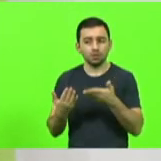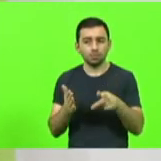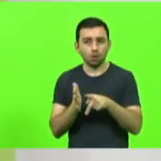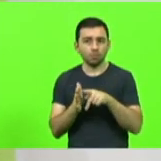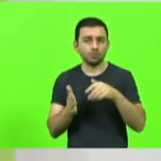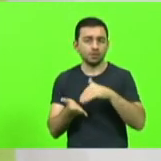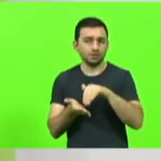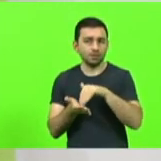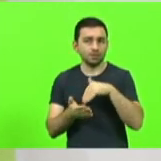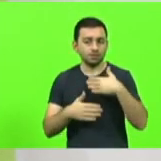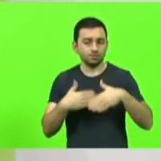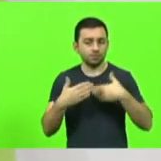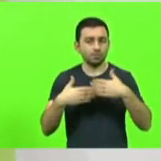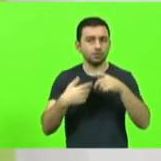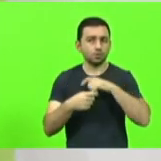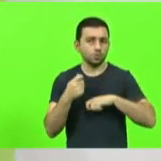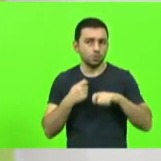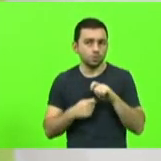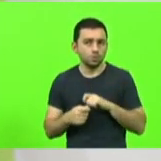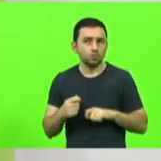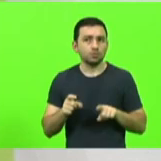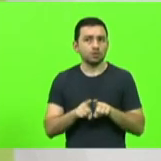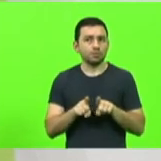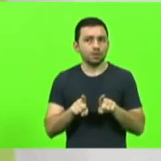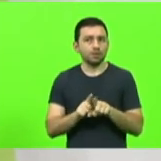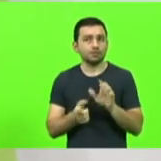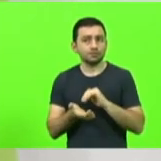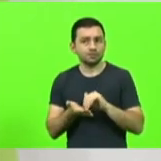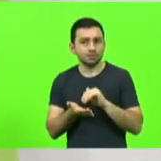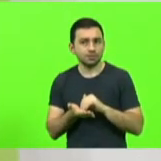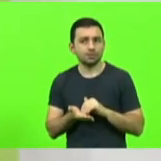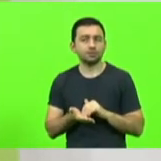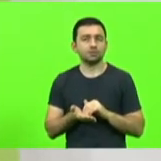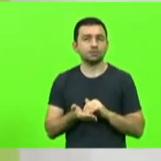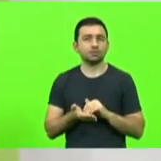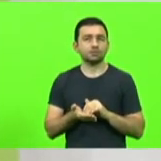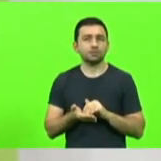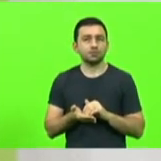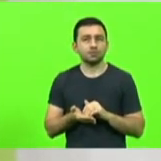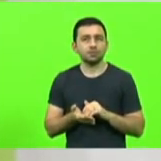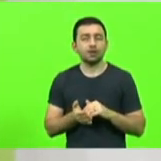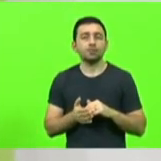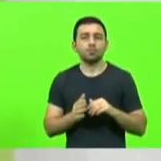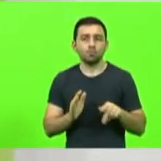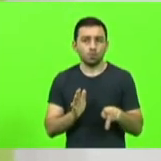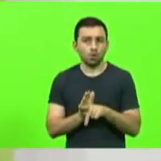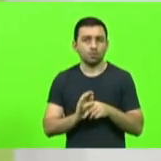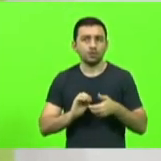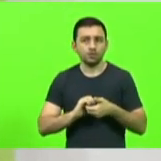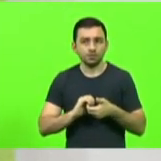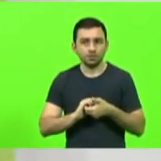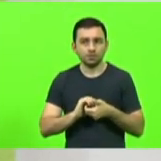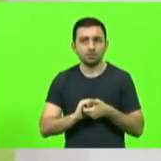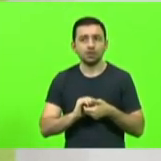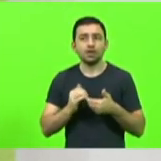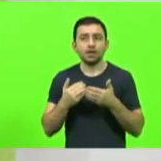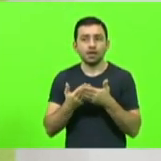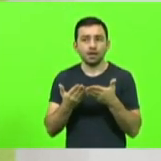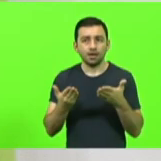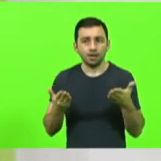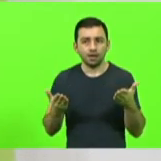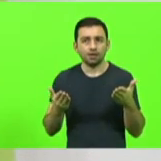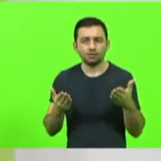Desenvolvimento Econômico e também da Secretaria aliás da Secretaria da Casa Civil que prontamente também